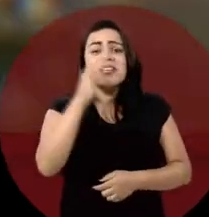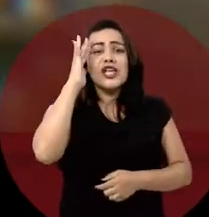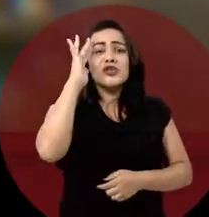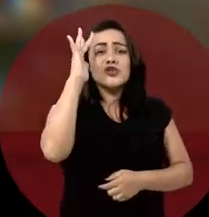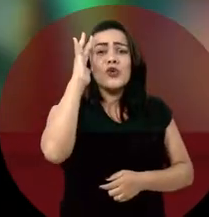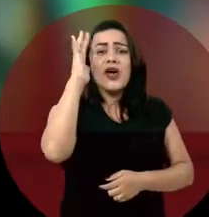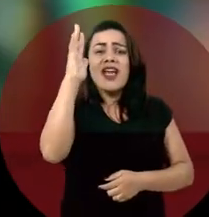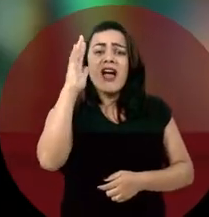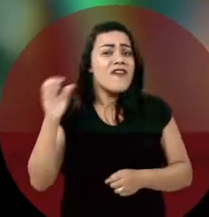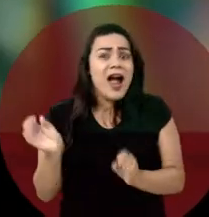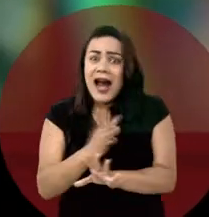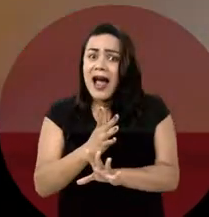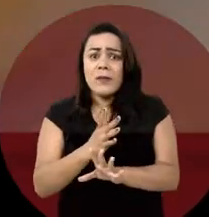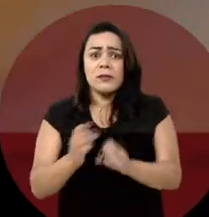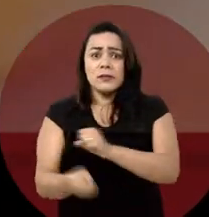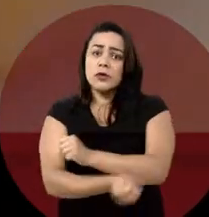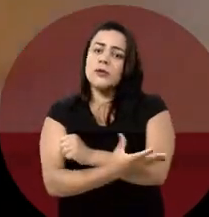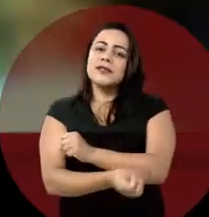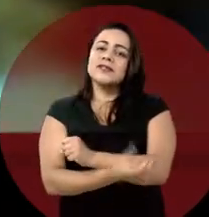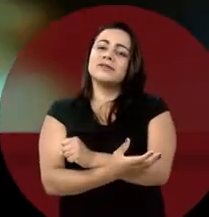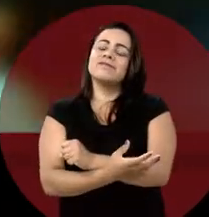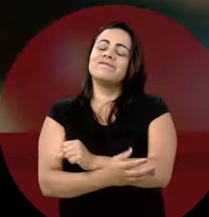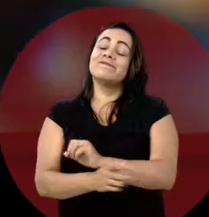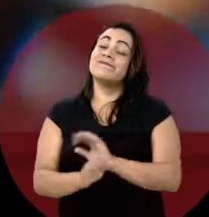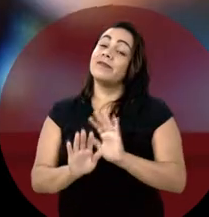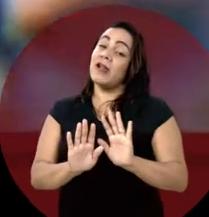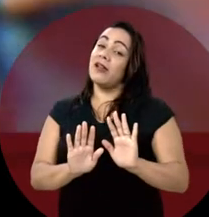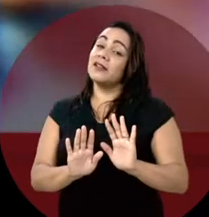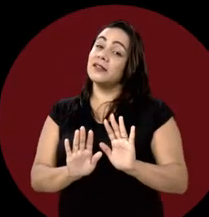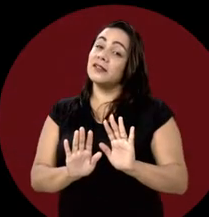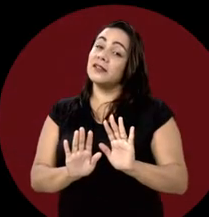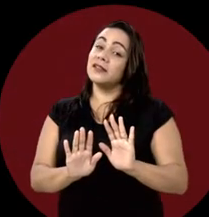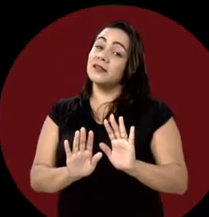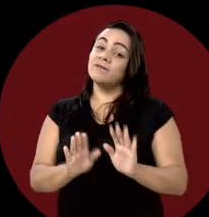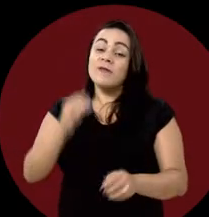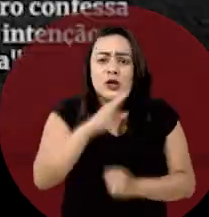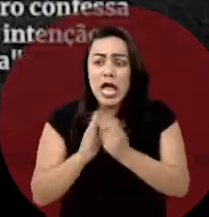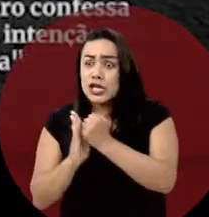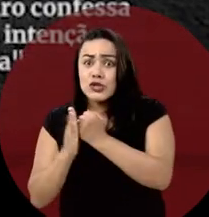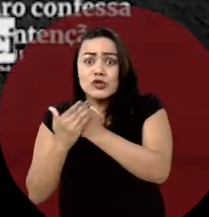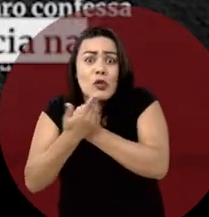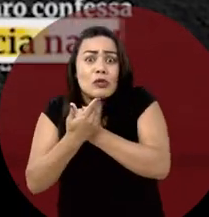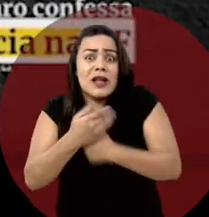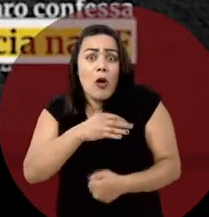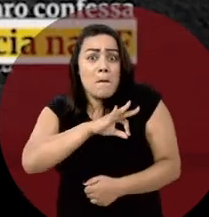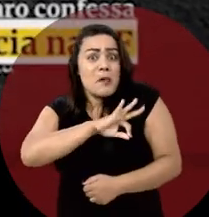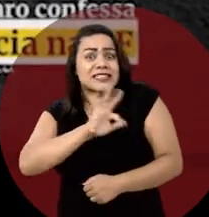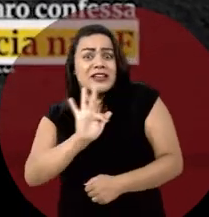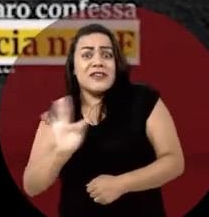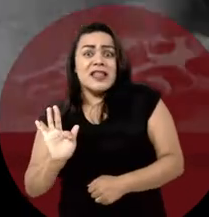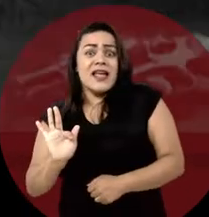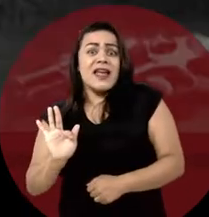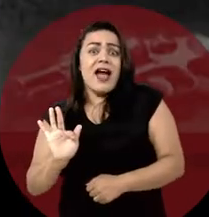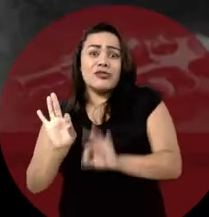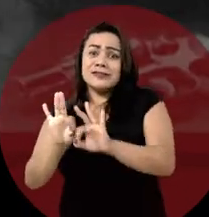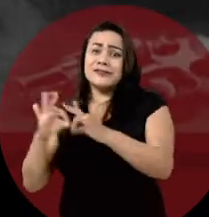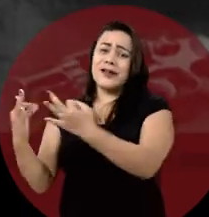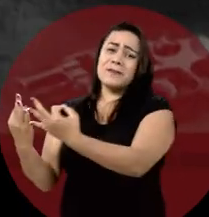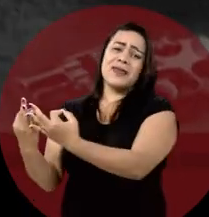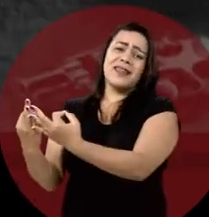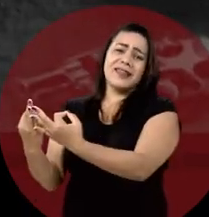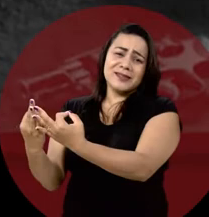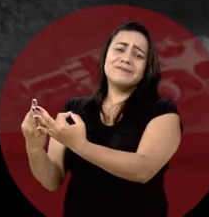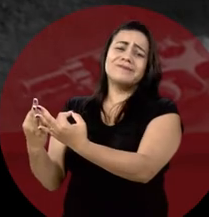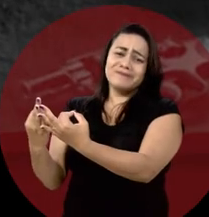Você sonhava em acabar com a corrupção. É, meu amigo. Bolsonaro interferiu na Polícia Federal para